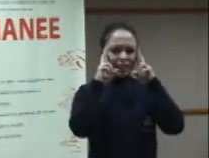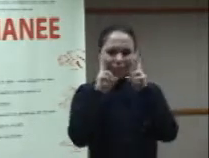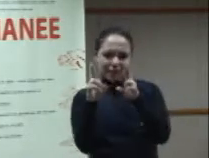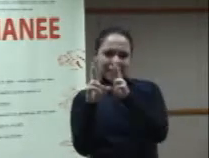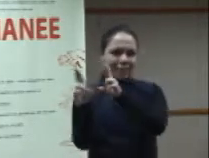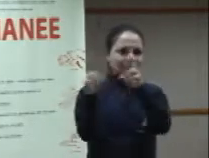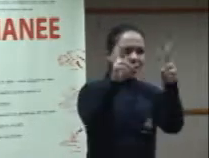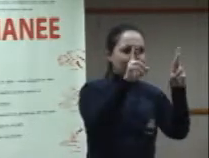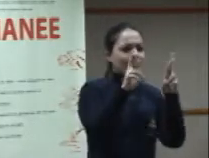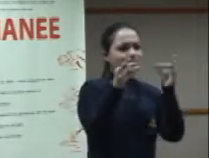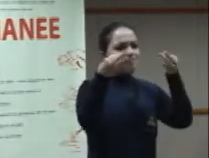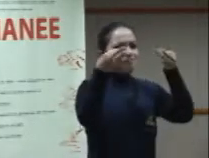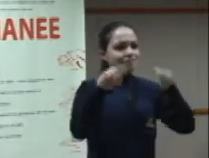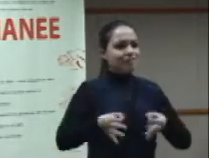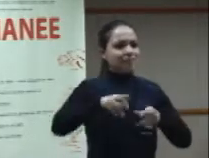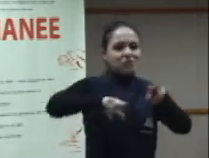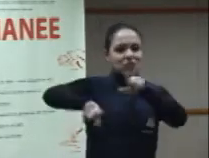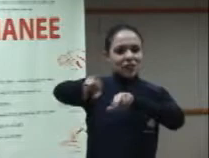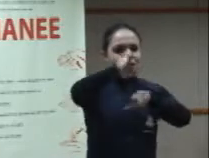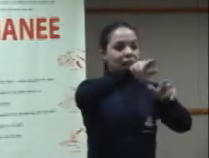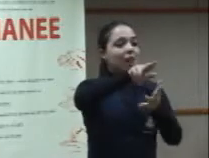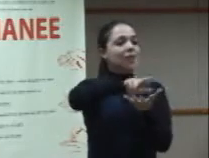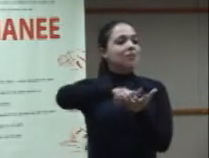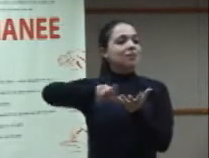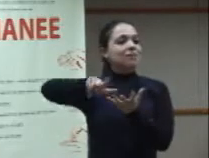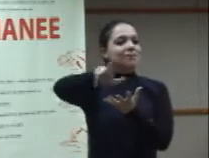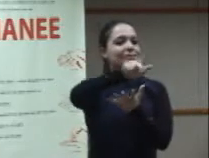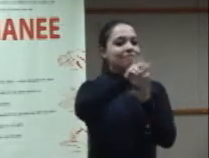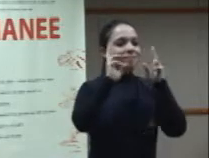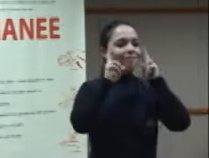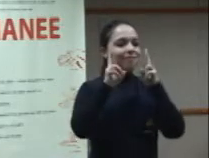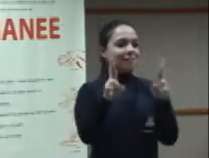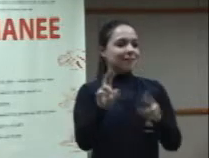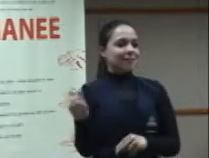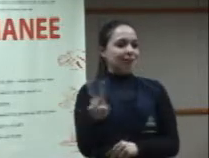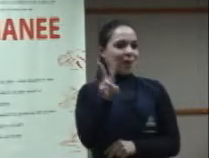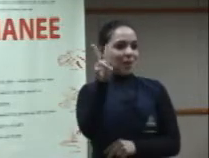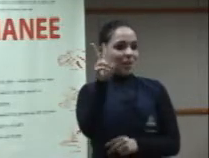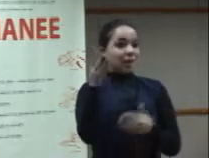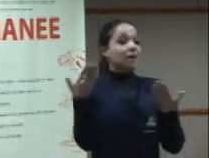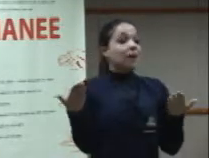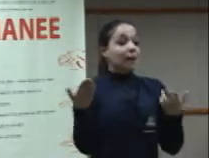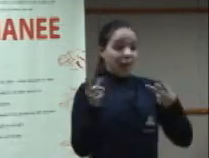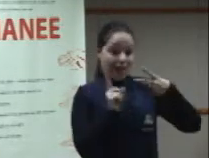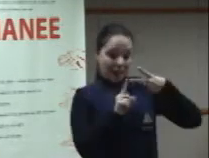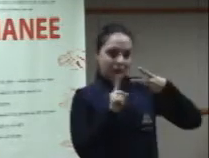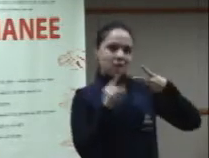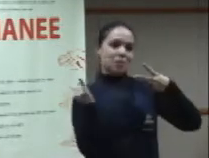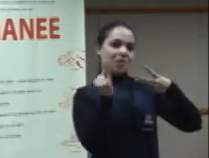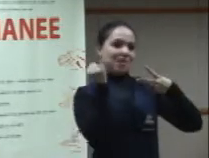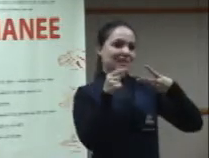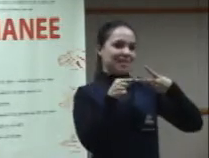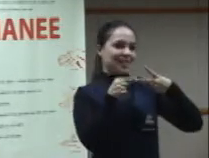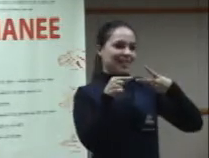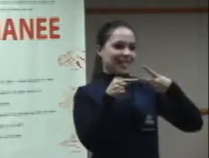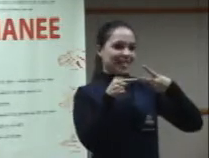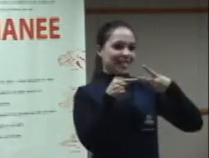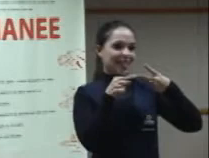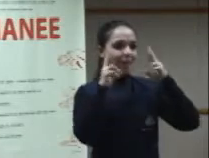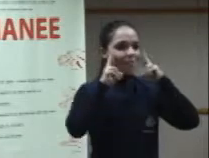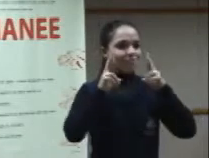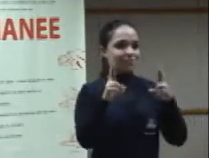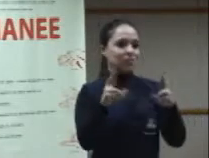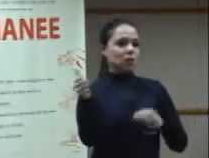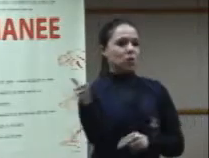com suas raízes nos valores universais. A última deve ser a nossa escolha. Eu achei